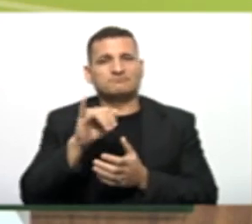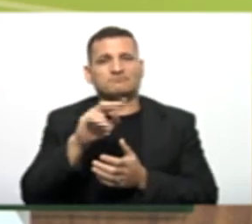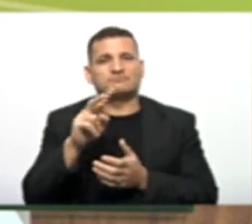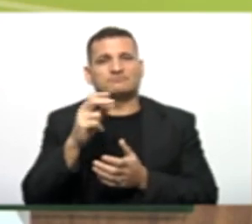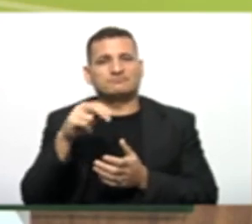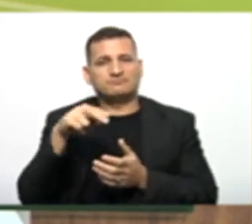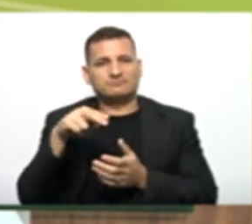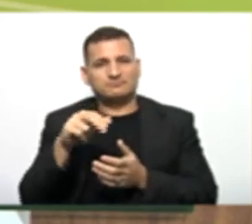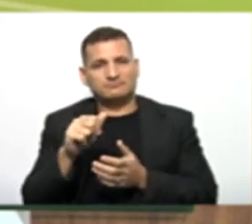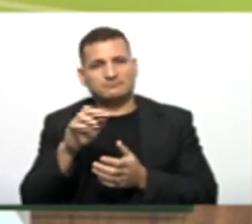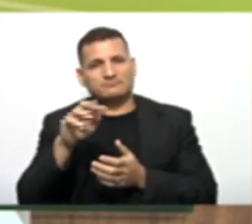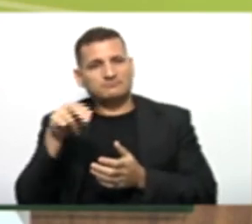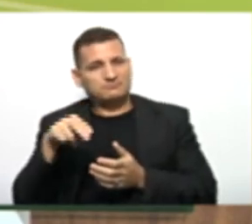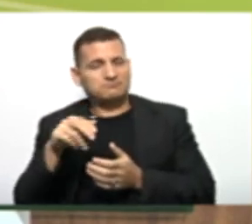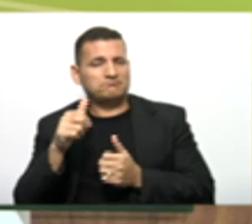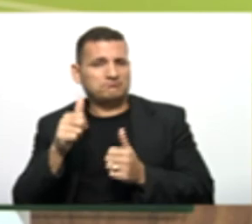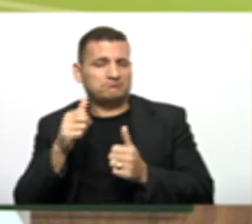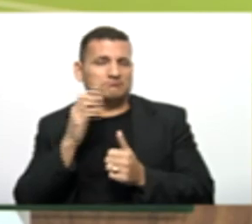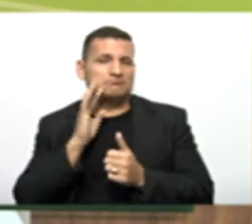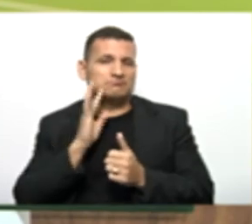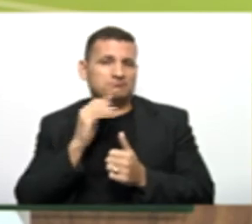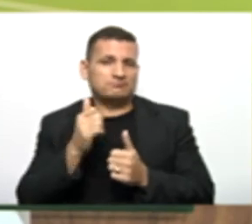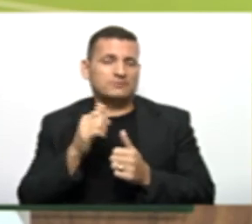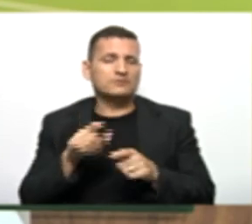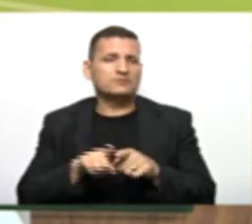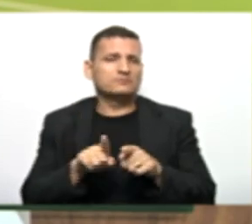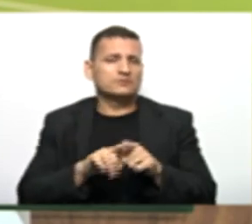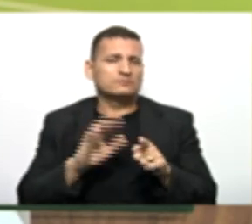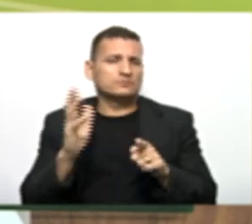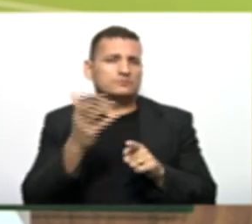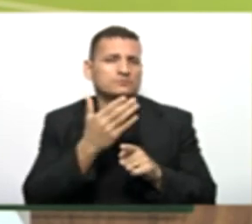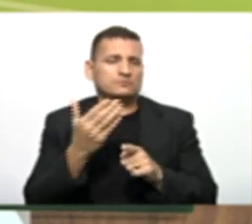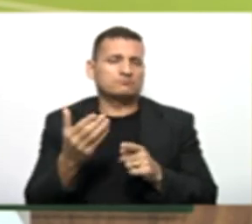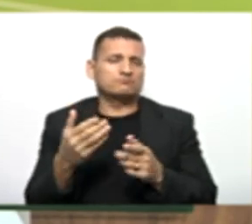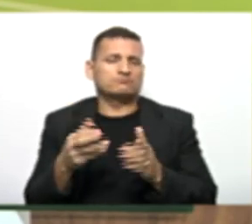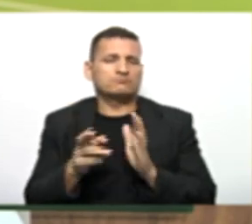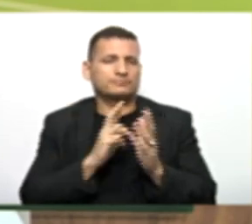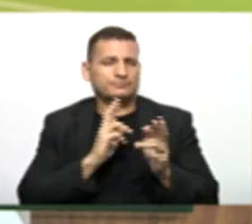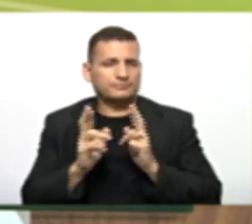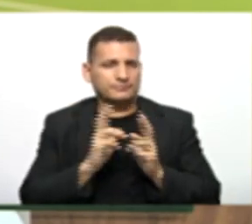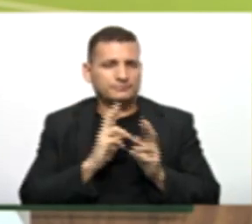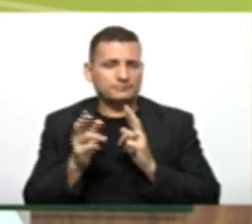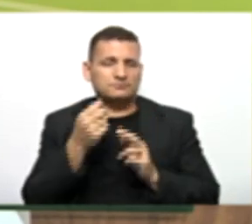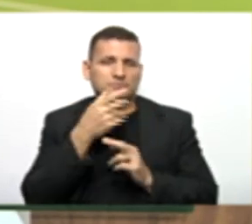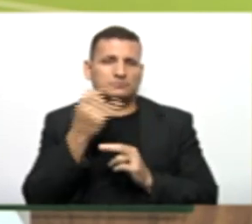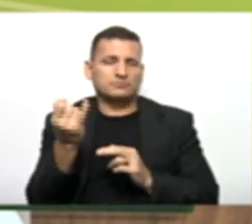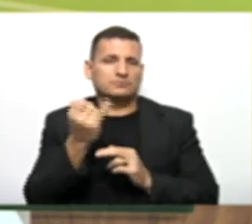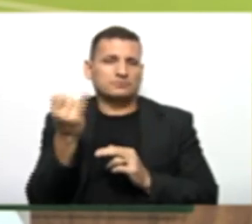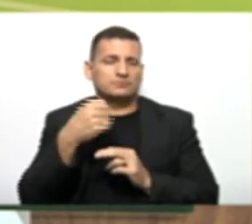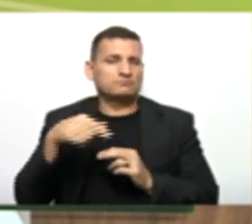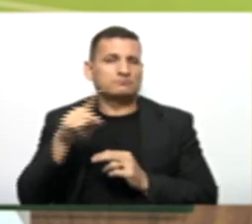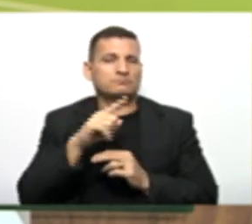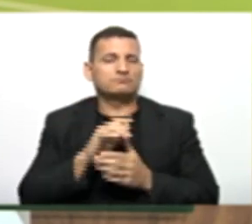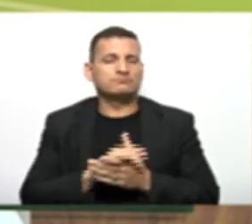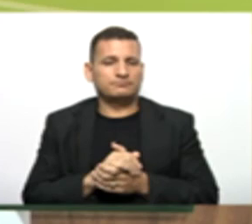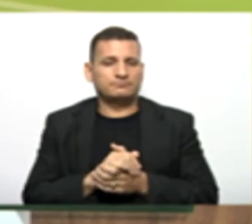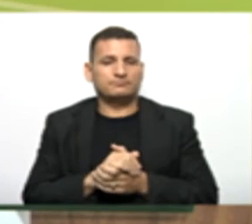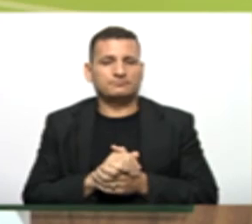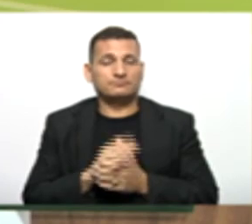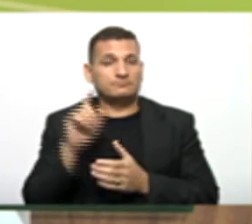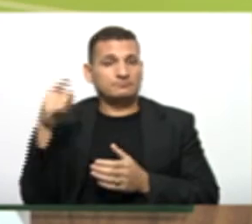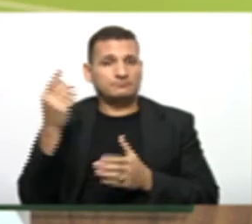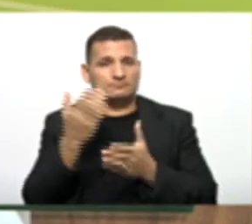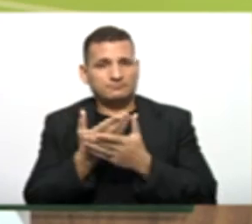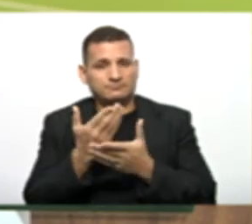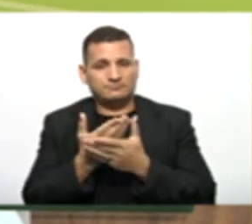bacana E a participação De todos Isso é muito importante Mesmo A gente ter esse feedback De vocês Para ir acompanhando A aula que